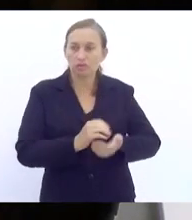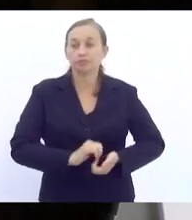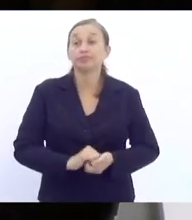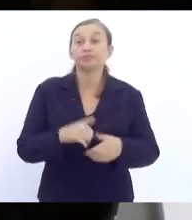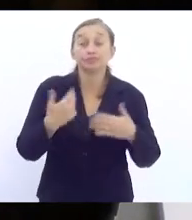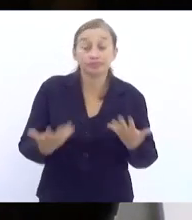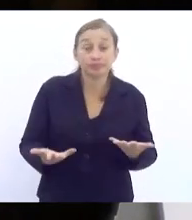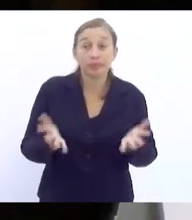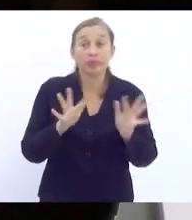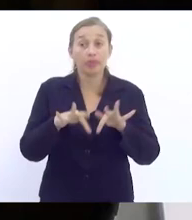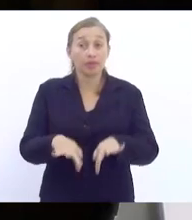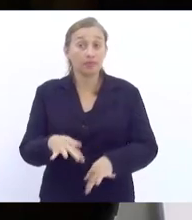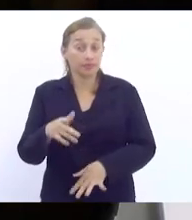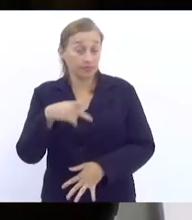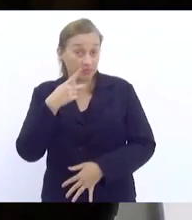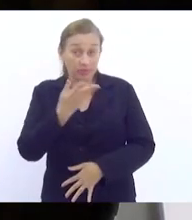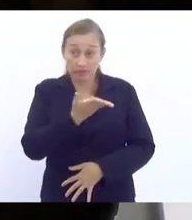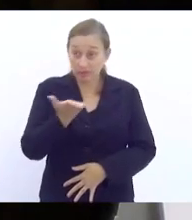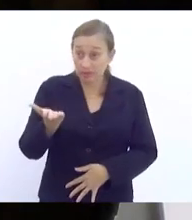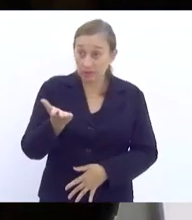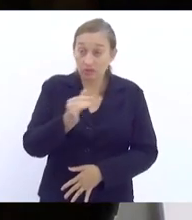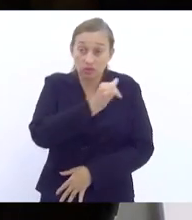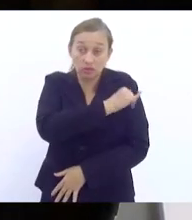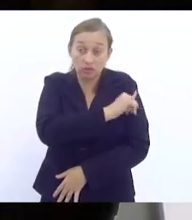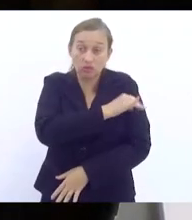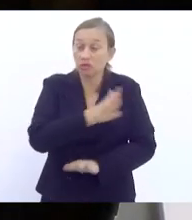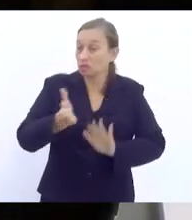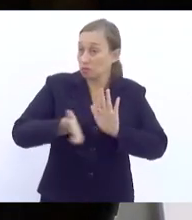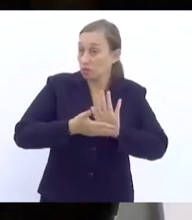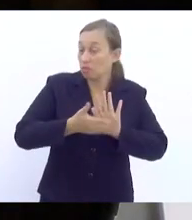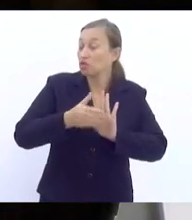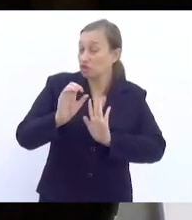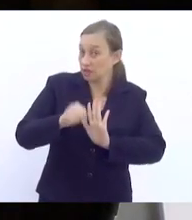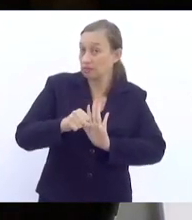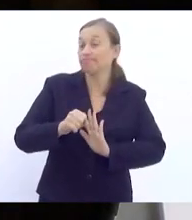Então, eu encerro a minha fala com vocês que o Rio de Janeiro tem proposta, sim.